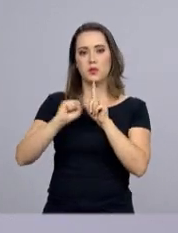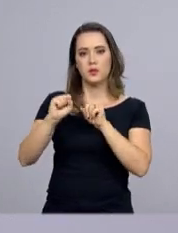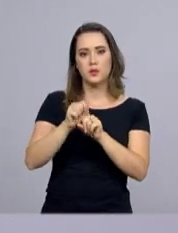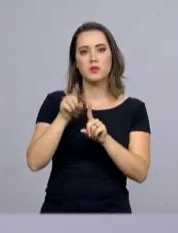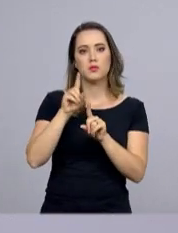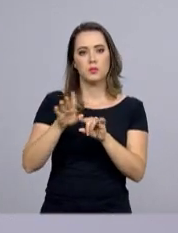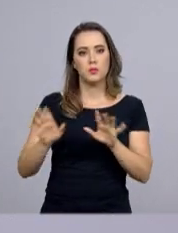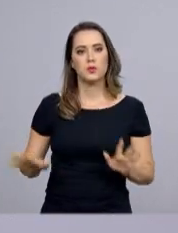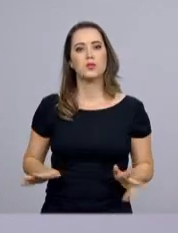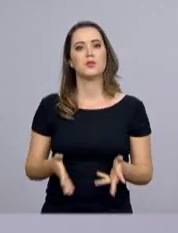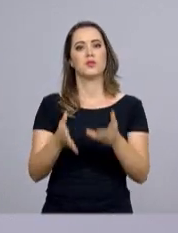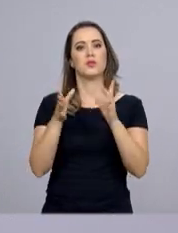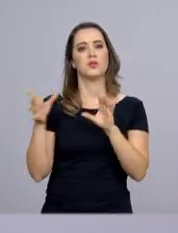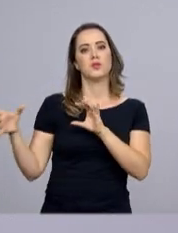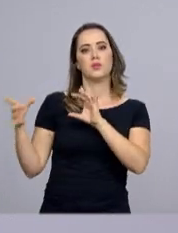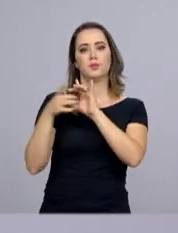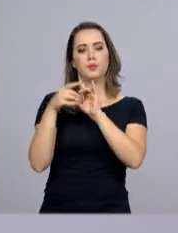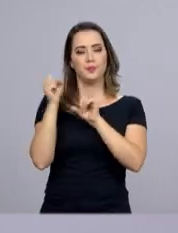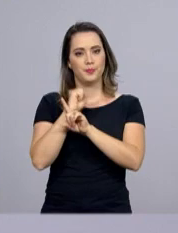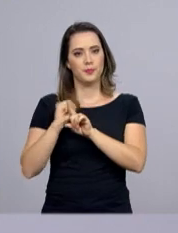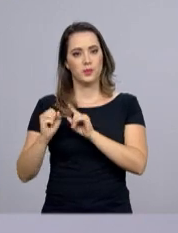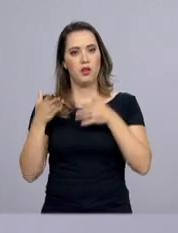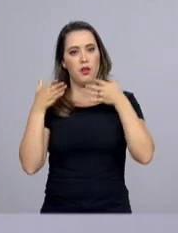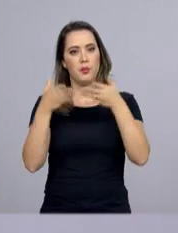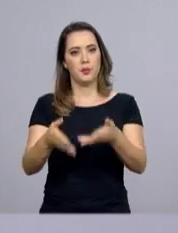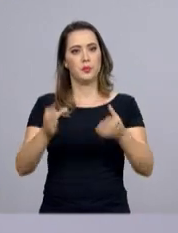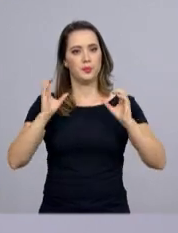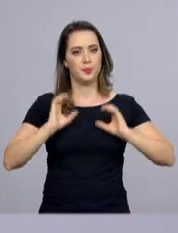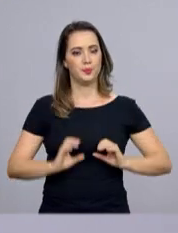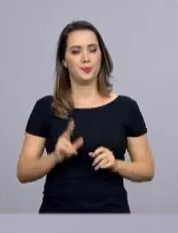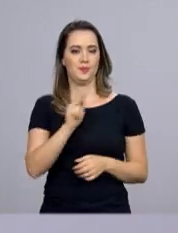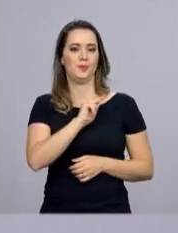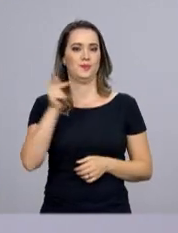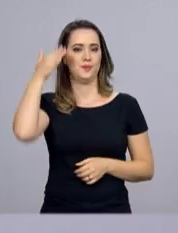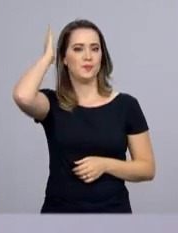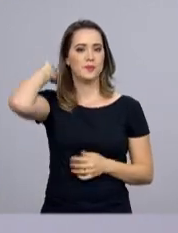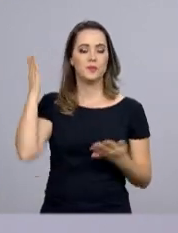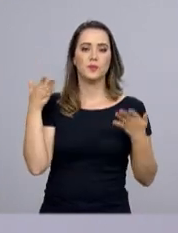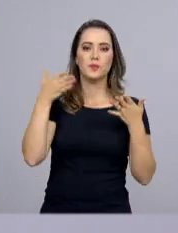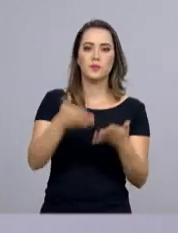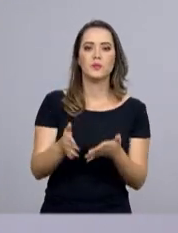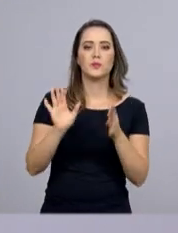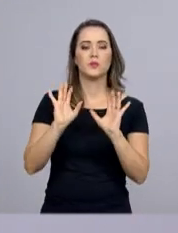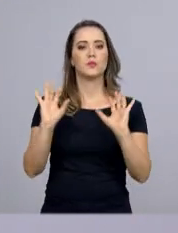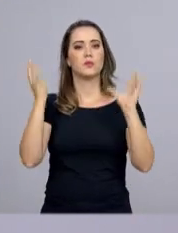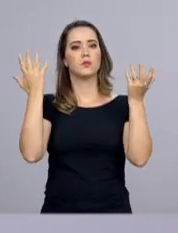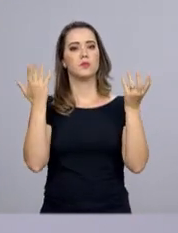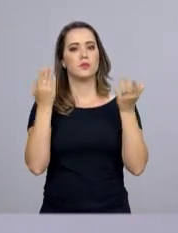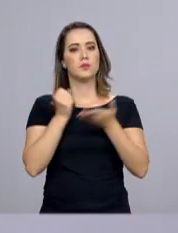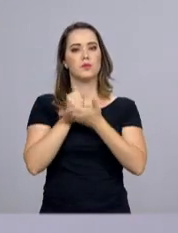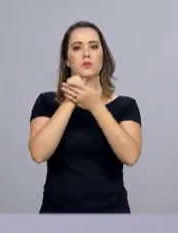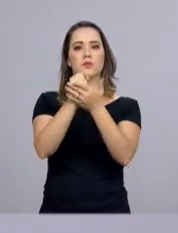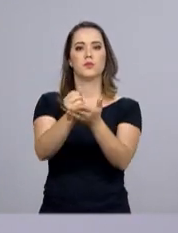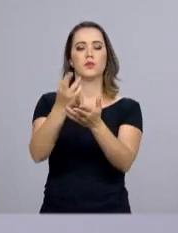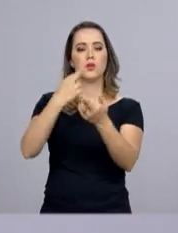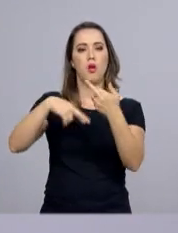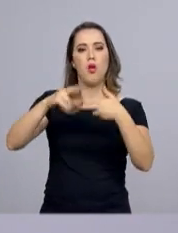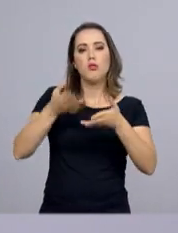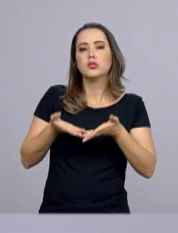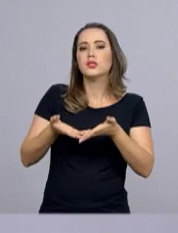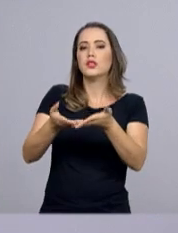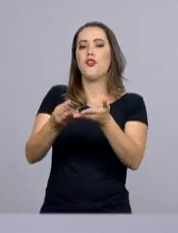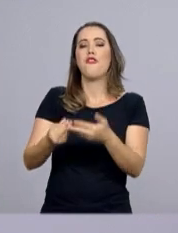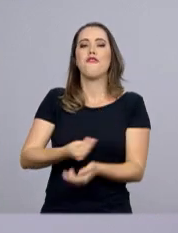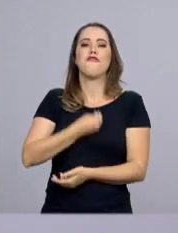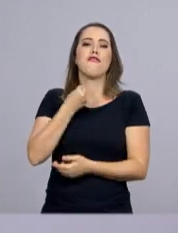incentivar o engajamento social e a participação dos cidadãos. O presidente Michel Temer participou hoje de cerimônia de entrega do Prêmio